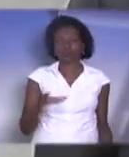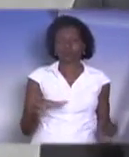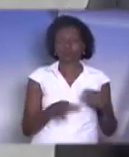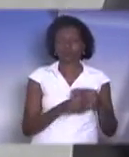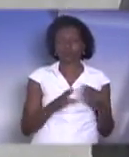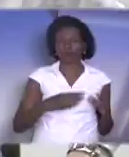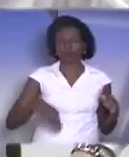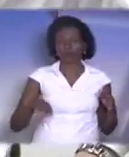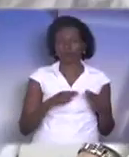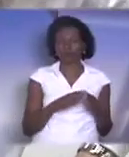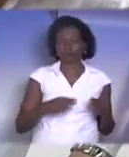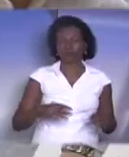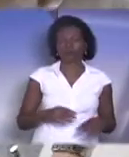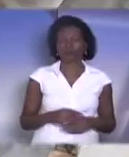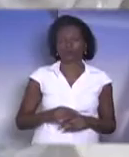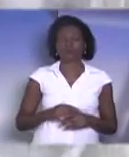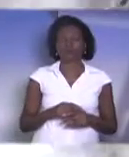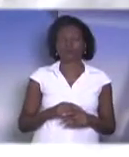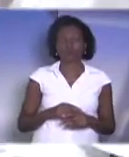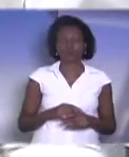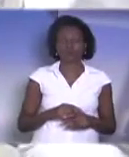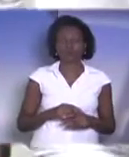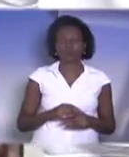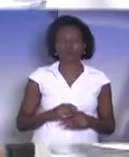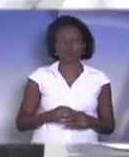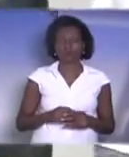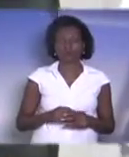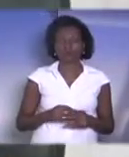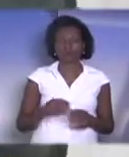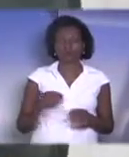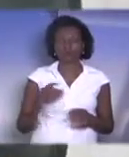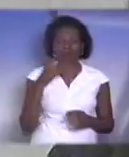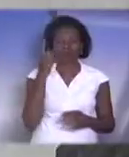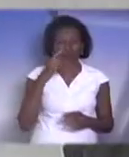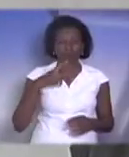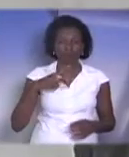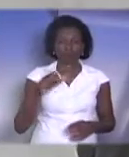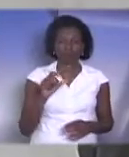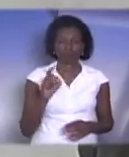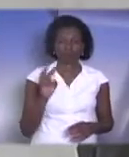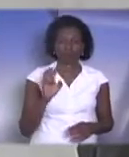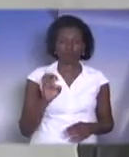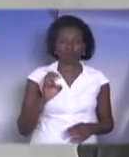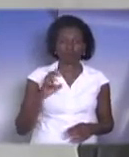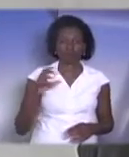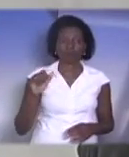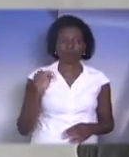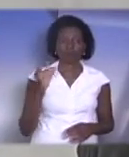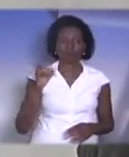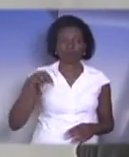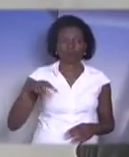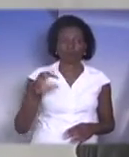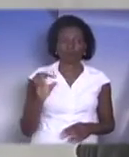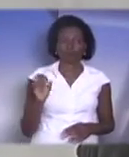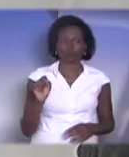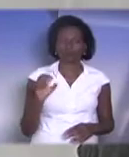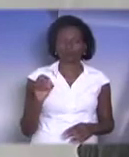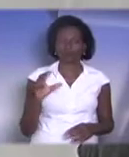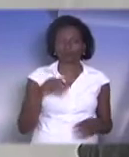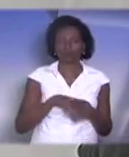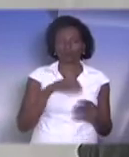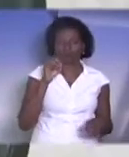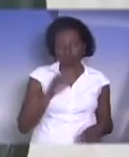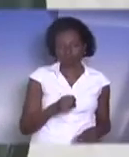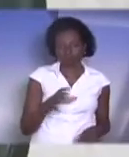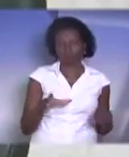aglutinativas. registrado o voto de vossa excelência. Deputado Padre Afonso. Para registrar o voto favorável à emenda